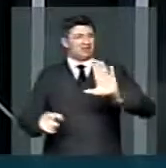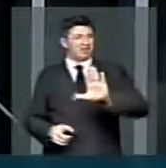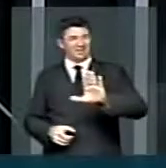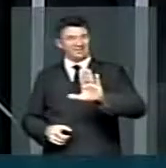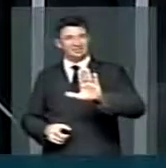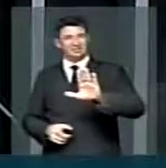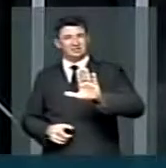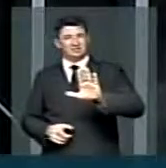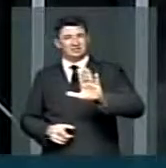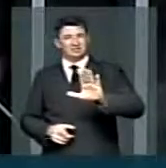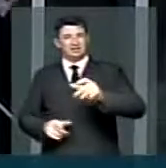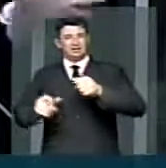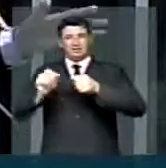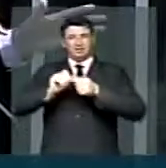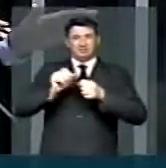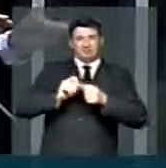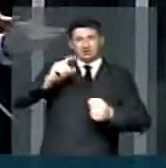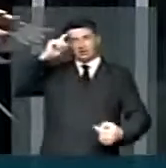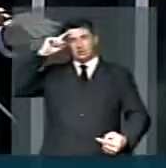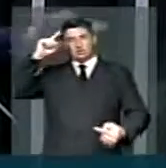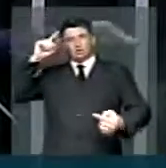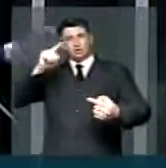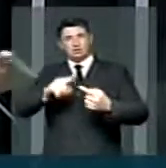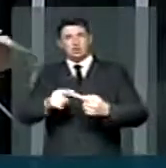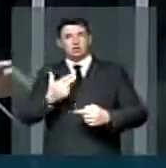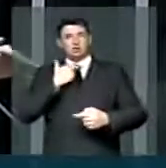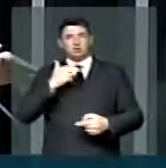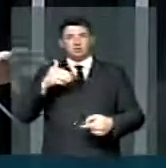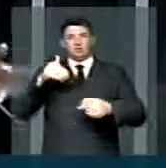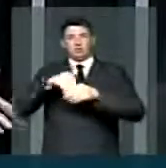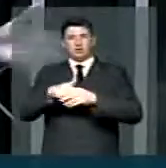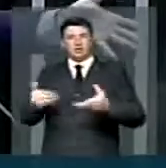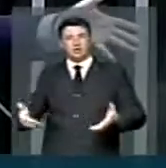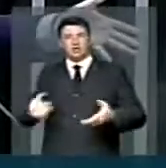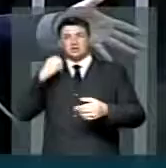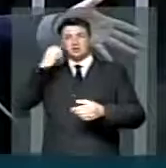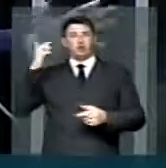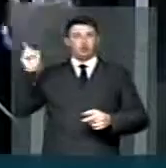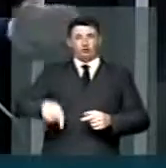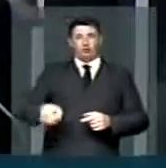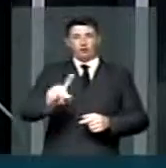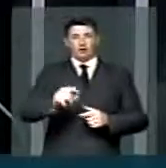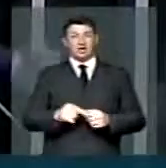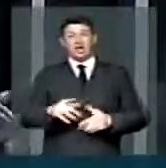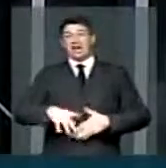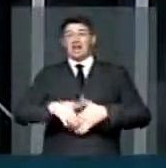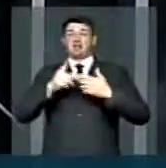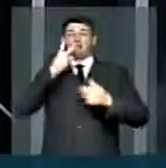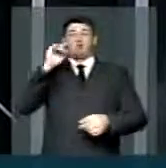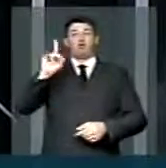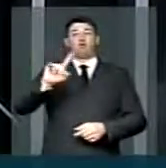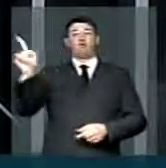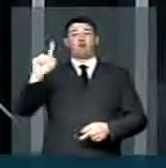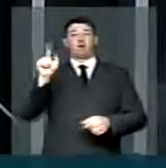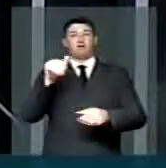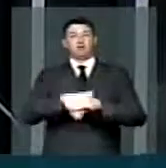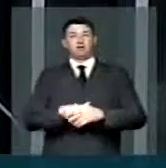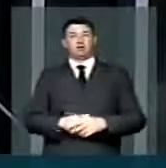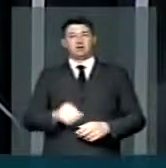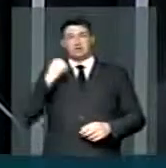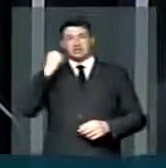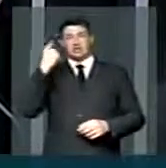faz um entendimento e não bota senadores aqui e os líderes dizem que não vai votar o